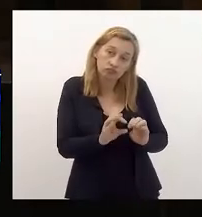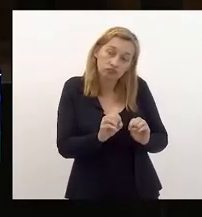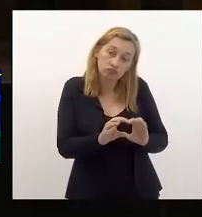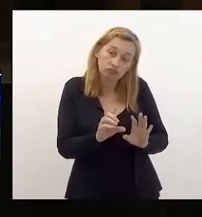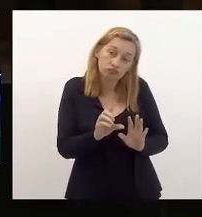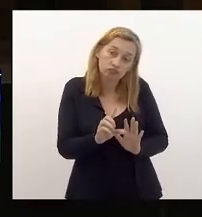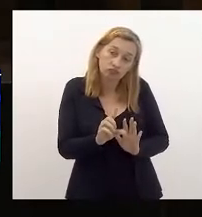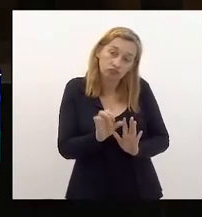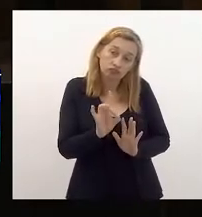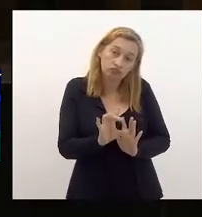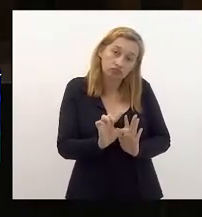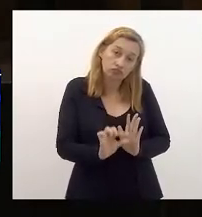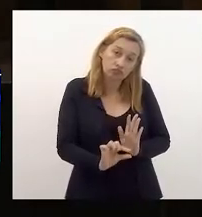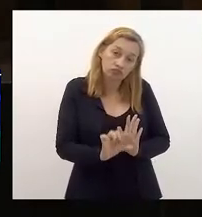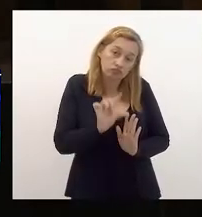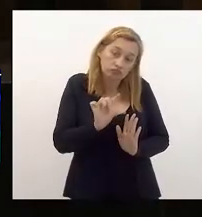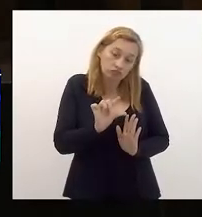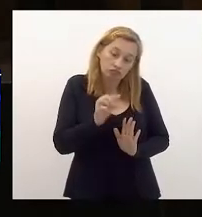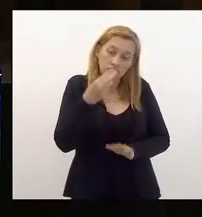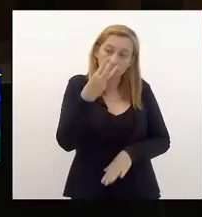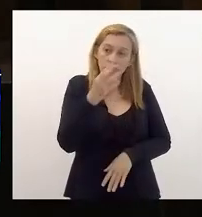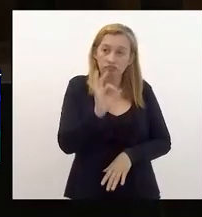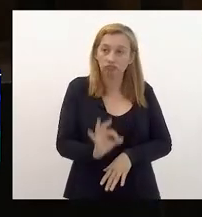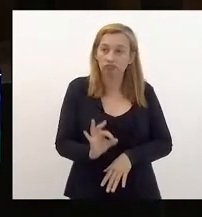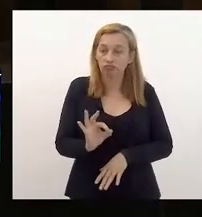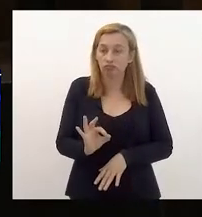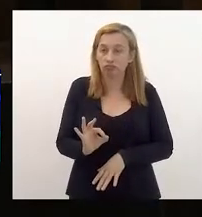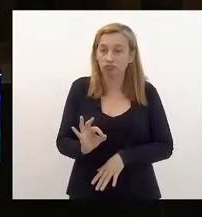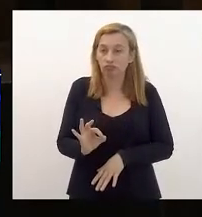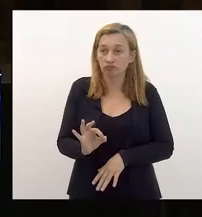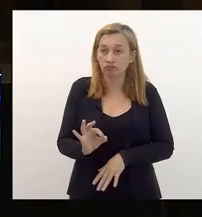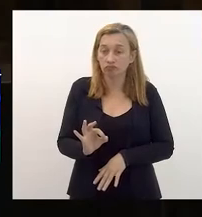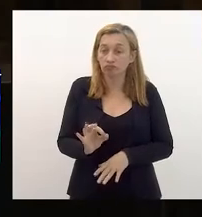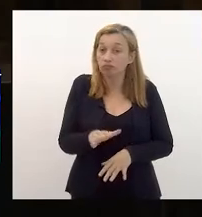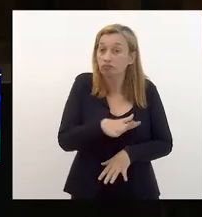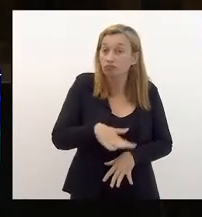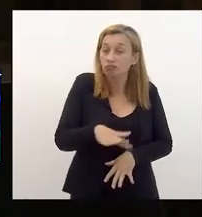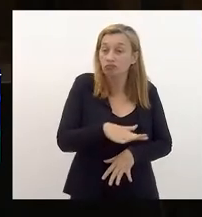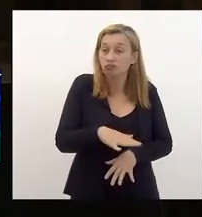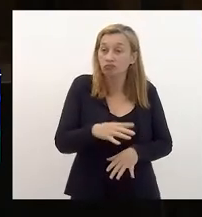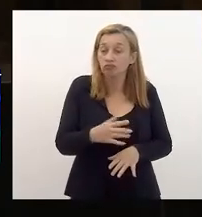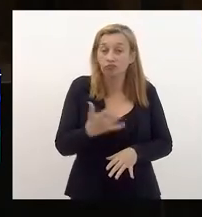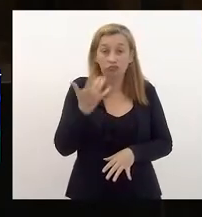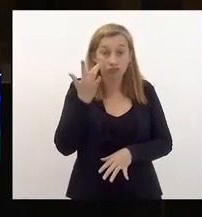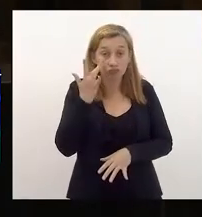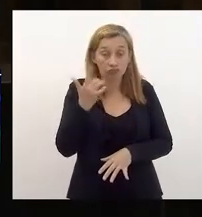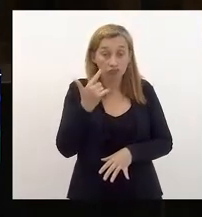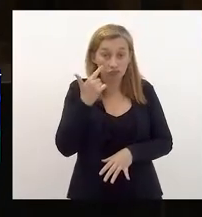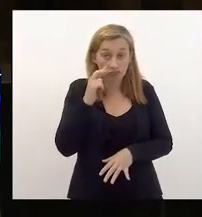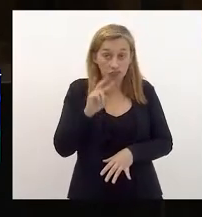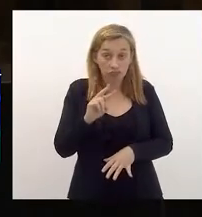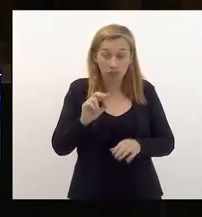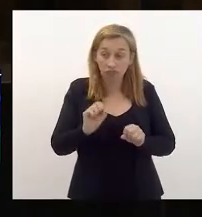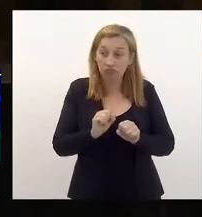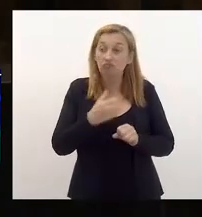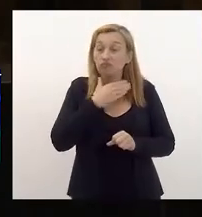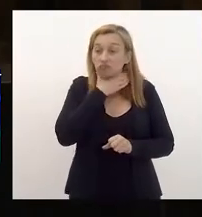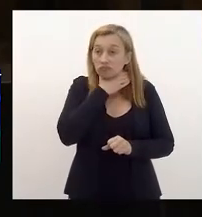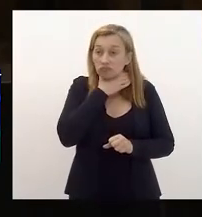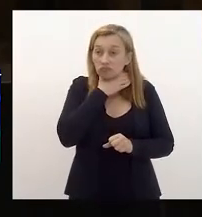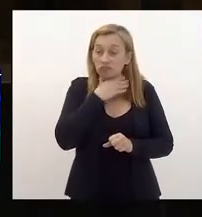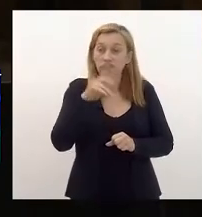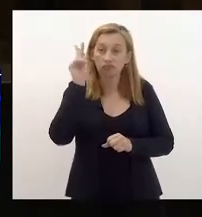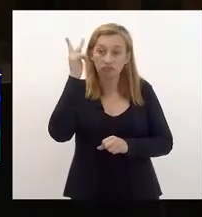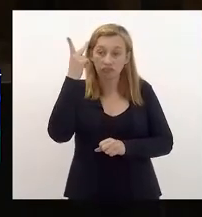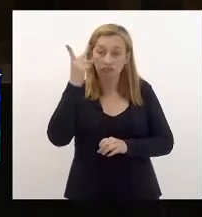somente 3% no cenário onde a gente enfrenta a maior crise da educação da história. Eu vou ser